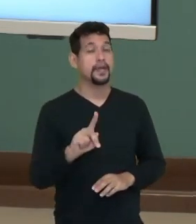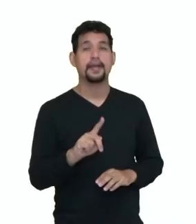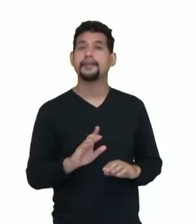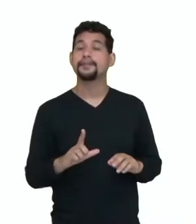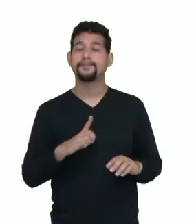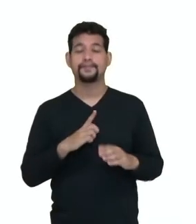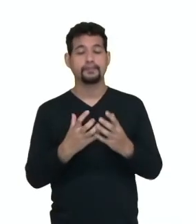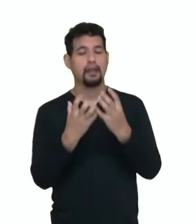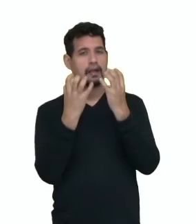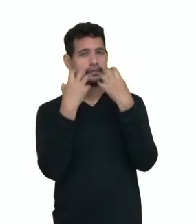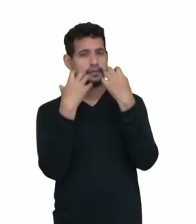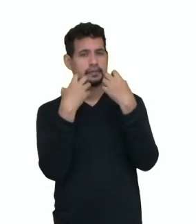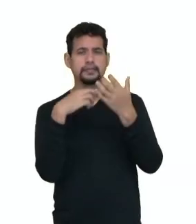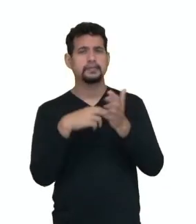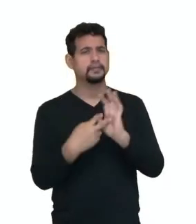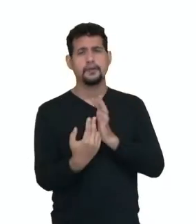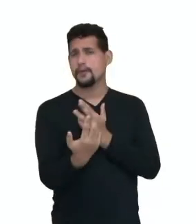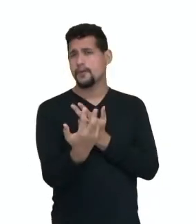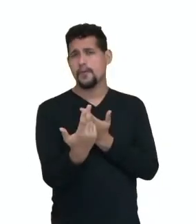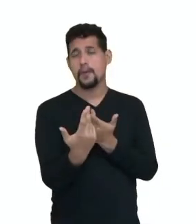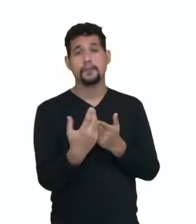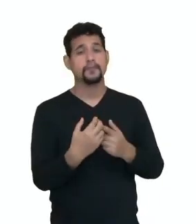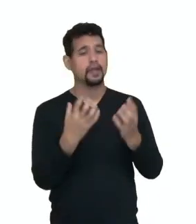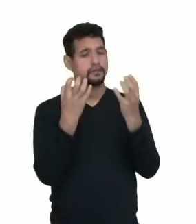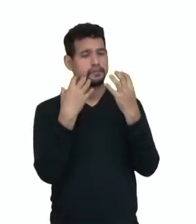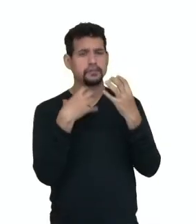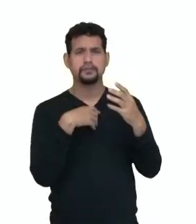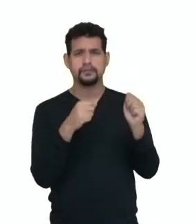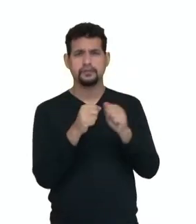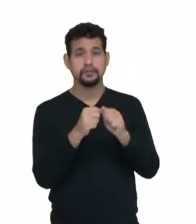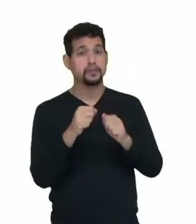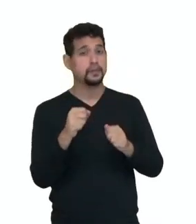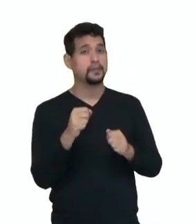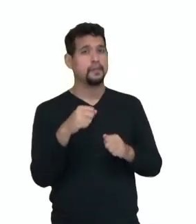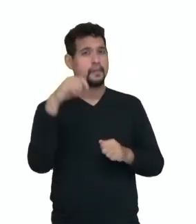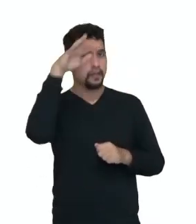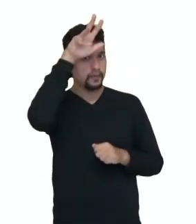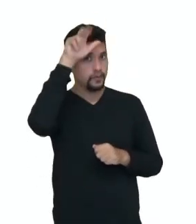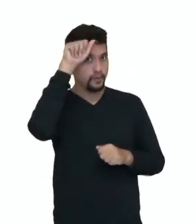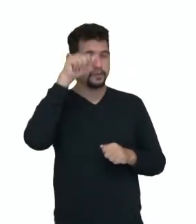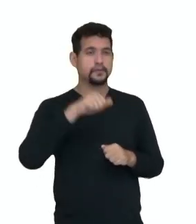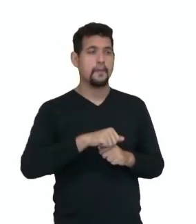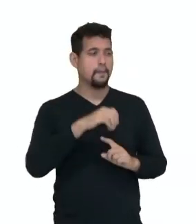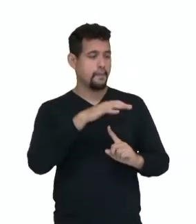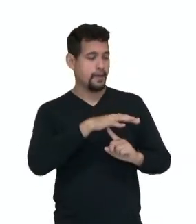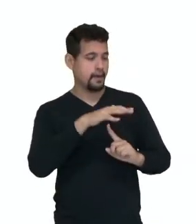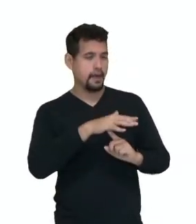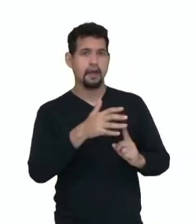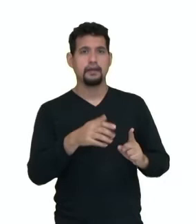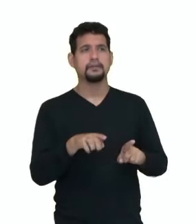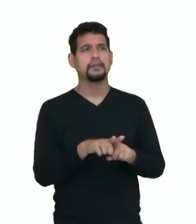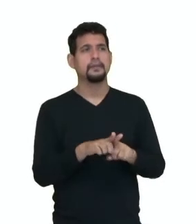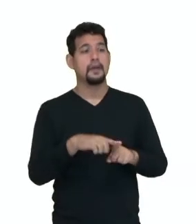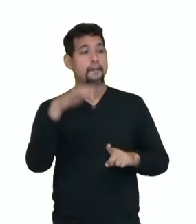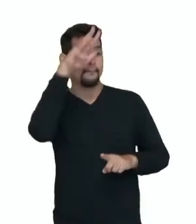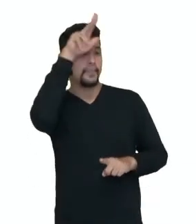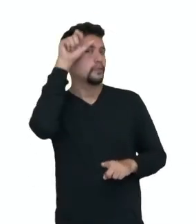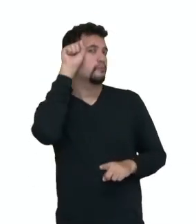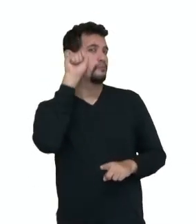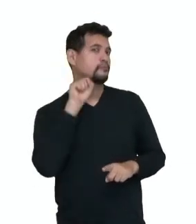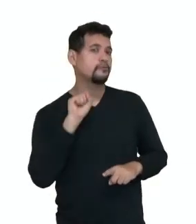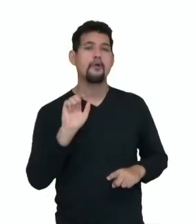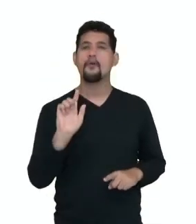E o milho, basicamente a mesma coisa. O milho é produzido principalmente no Estado do Mato Grosso, no Estado do Paraná, Mato Grosso do Sul,